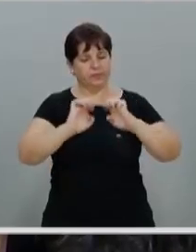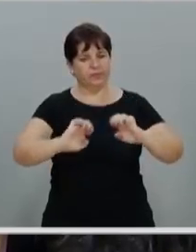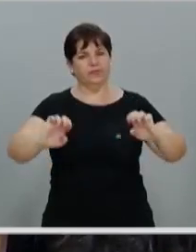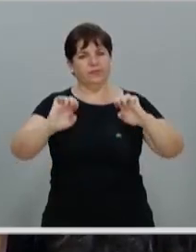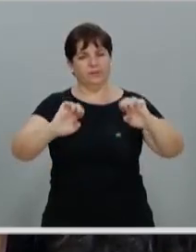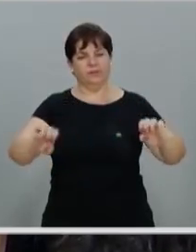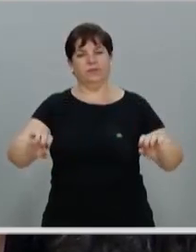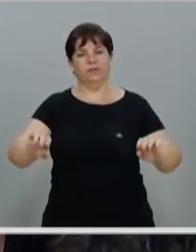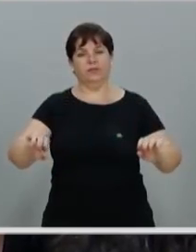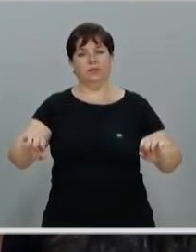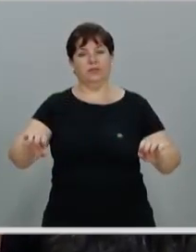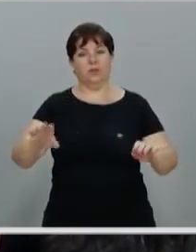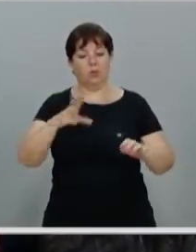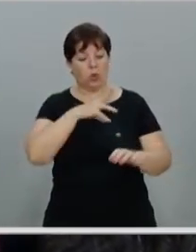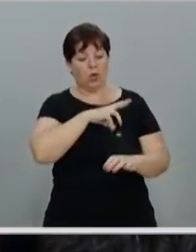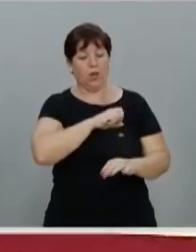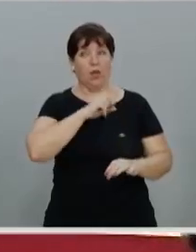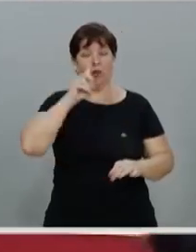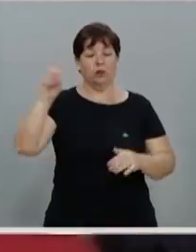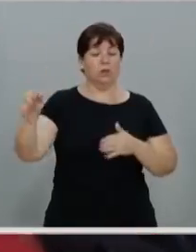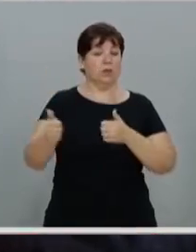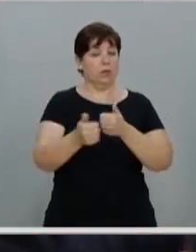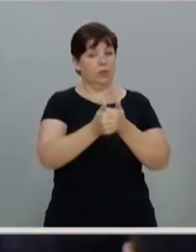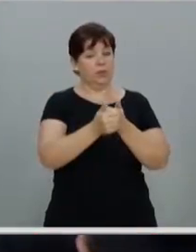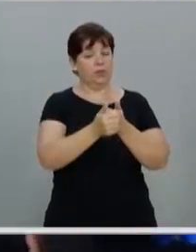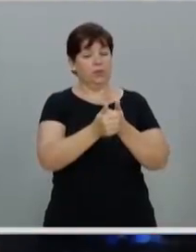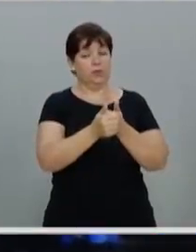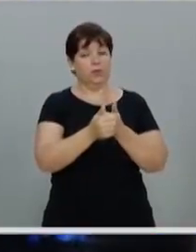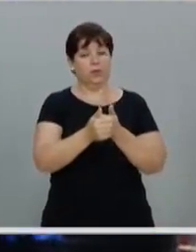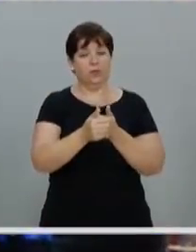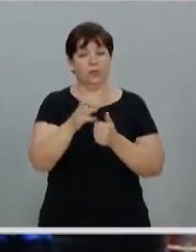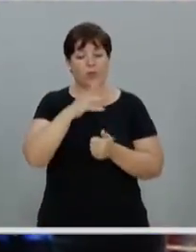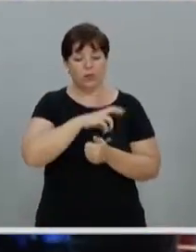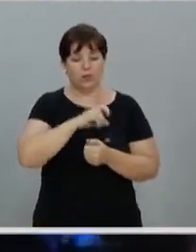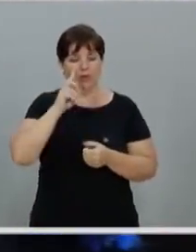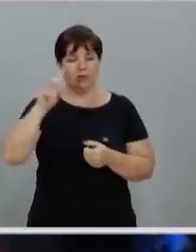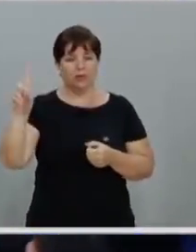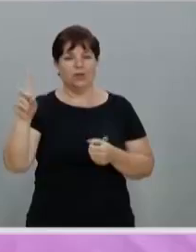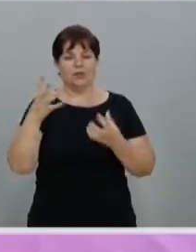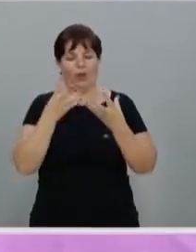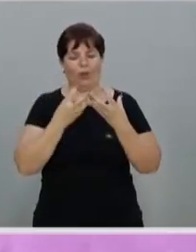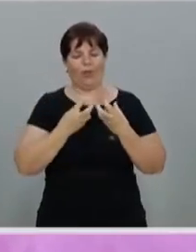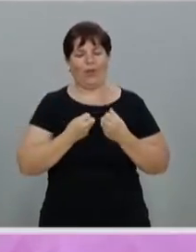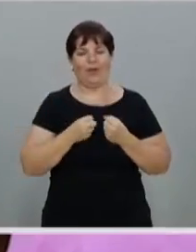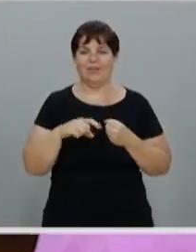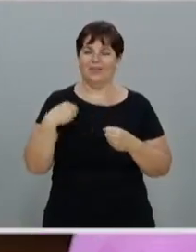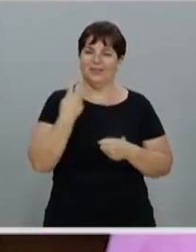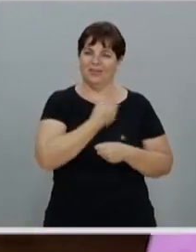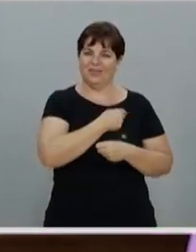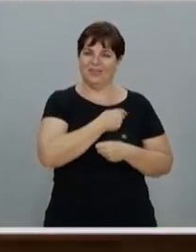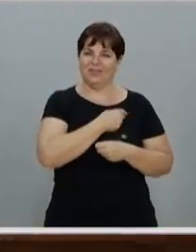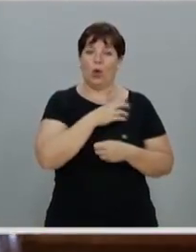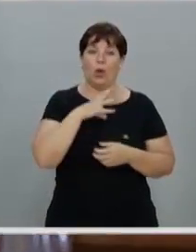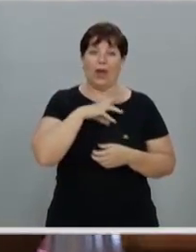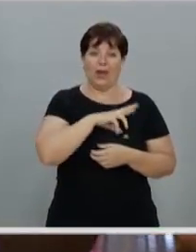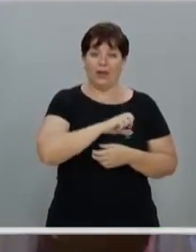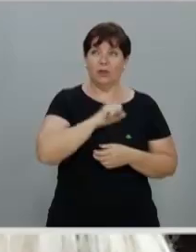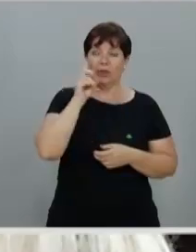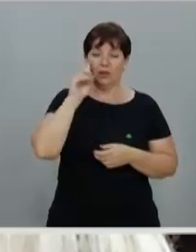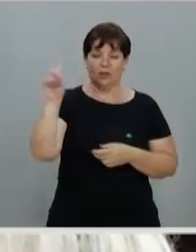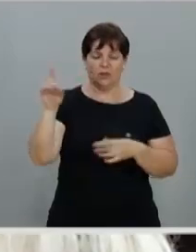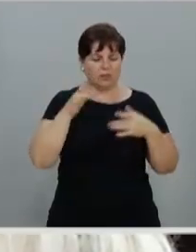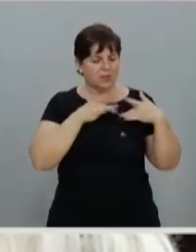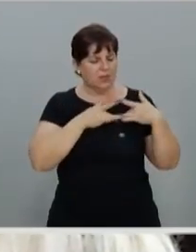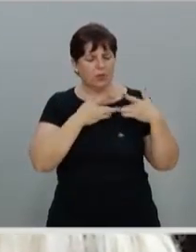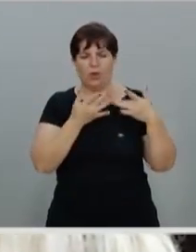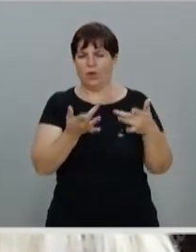está próximo. Anunciarmos que o reino de Deus é um reino de acolhida. Anunciarmos que o reino de Deus é um reino de misericórdia.